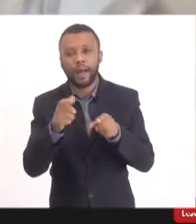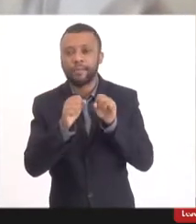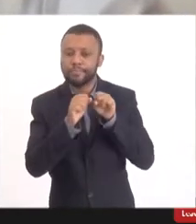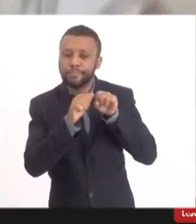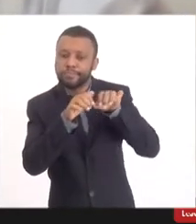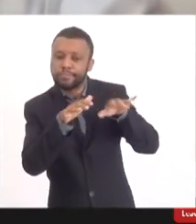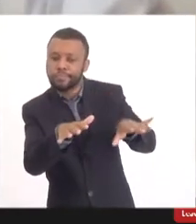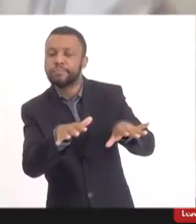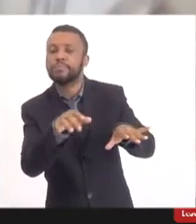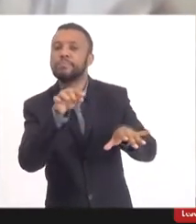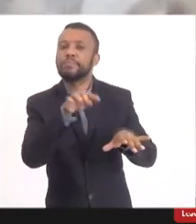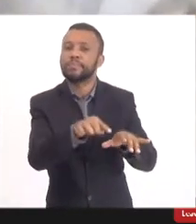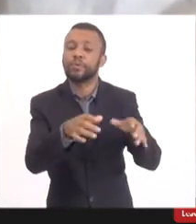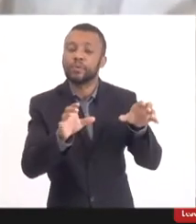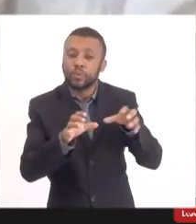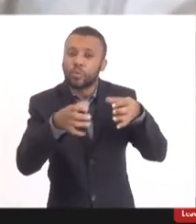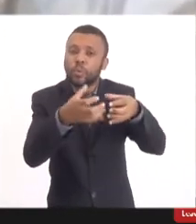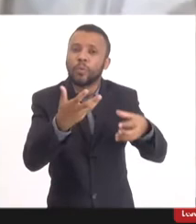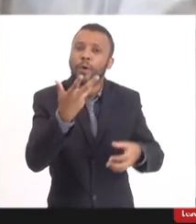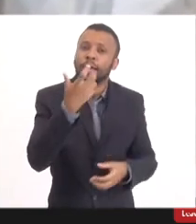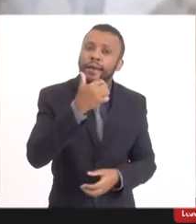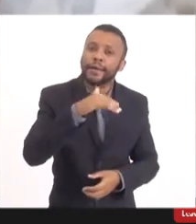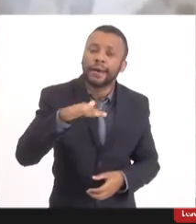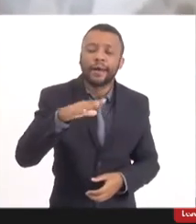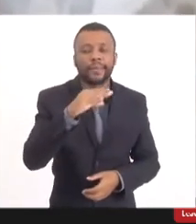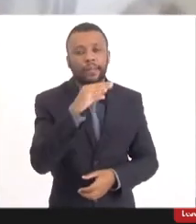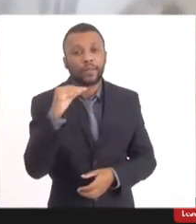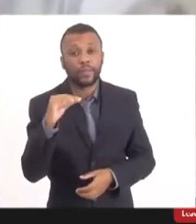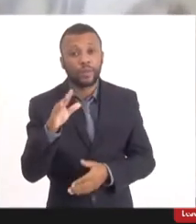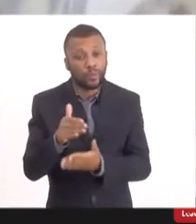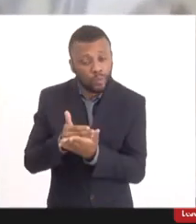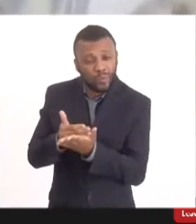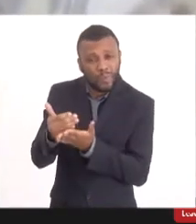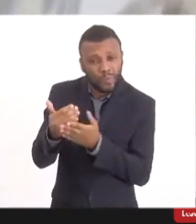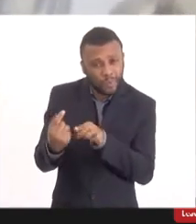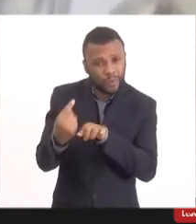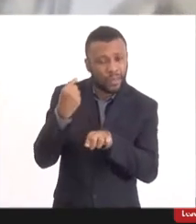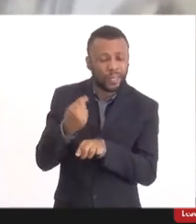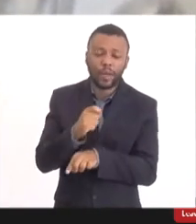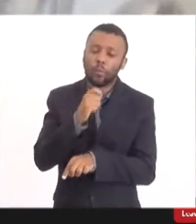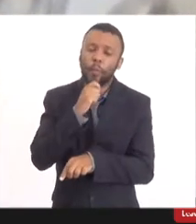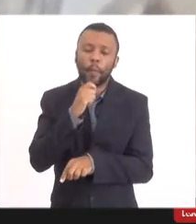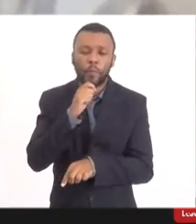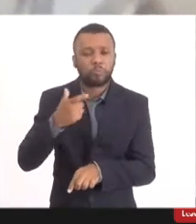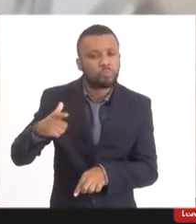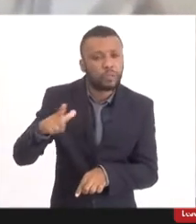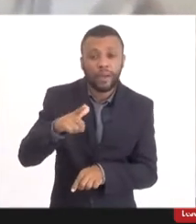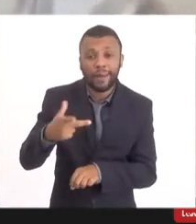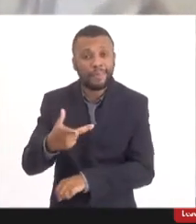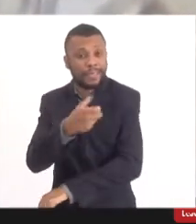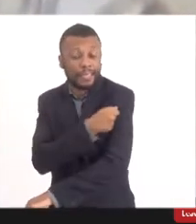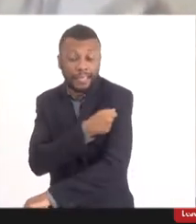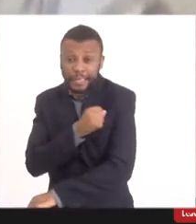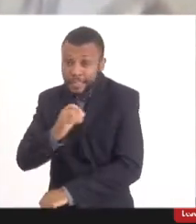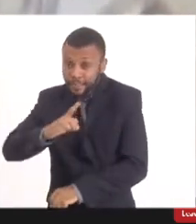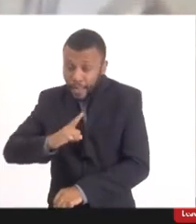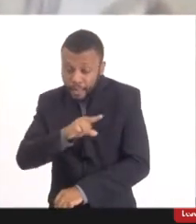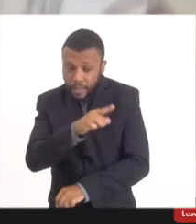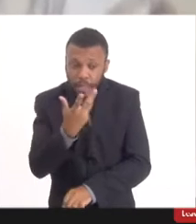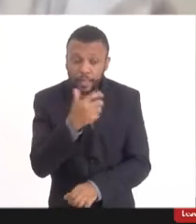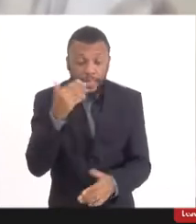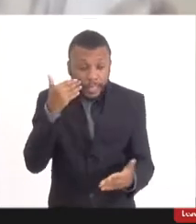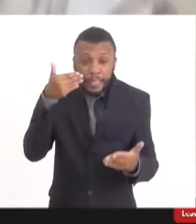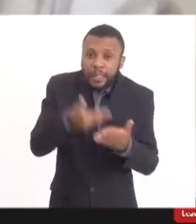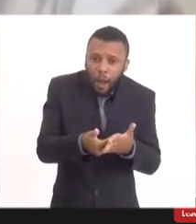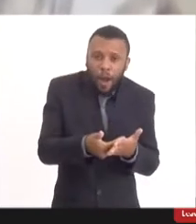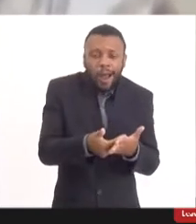infantil. A gente, no começo, não tinha vacina para a população infantil, até porque, se tivesse, essas crianças já teriam sido vacinadas lá